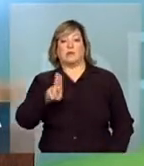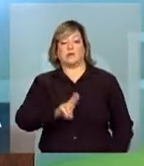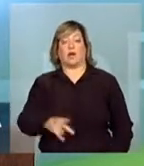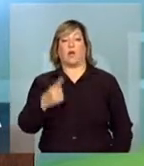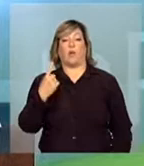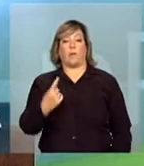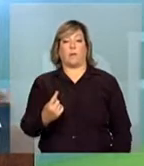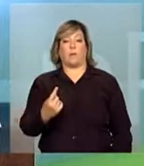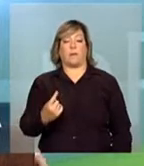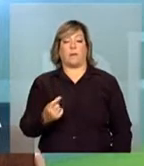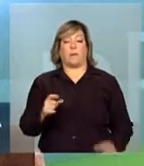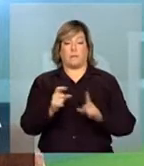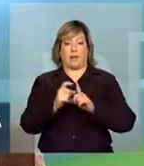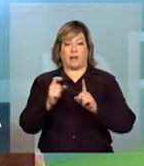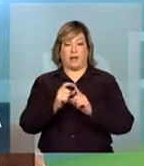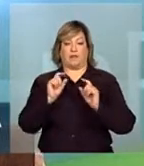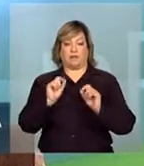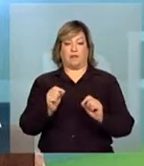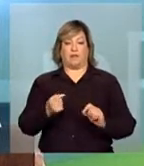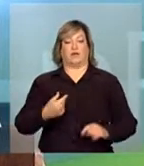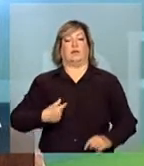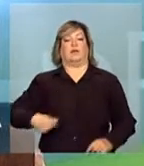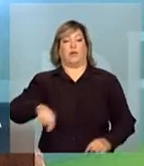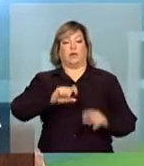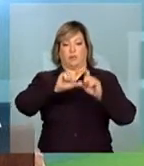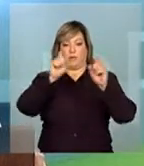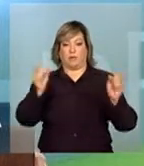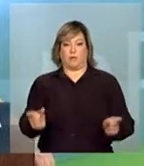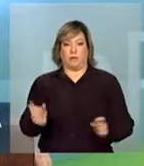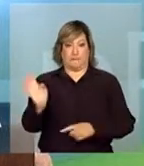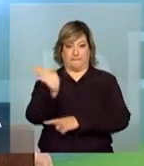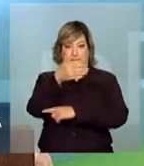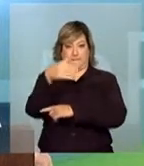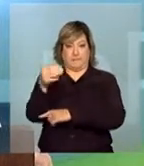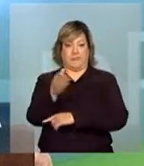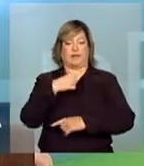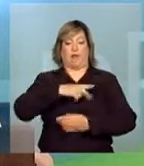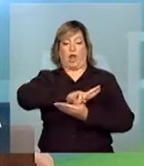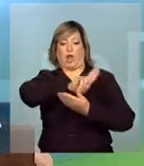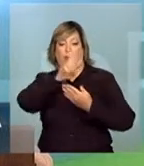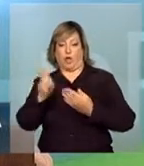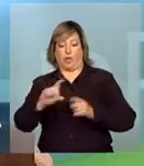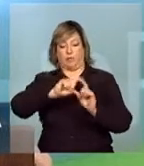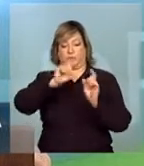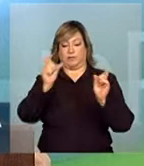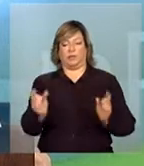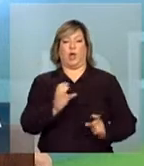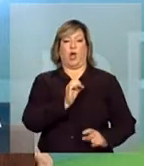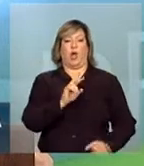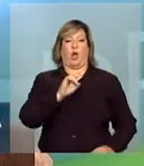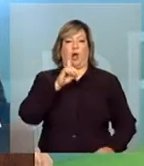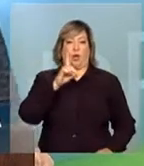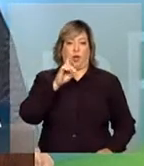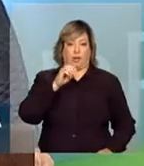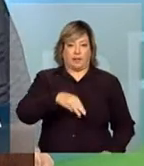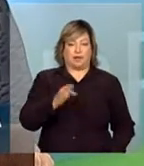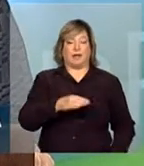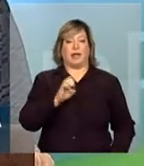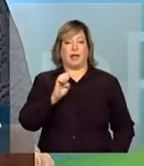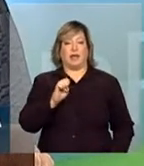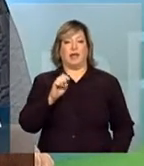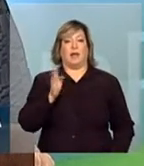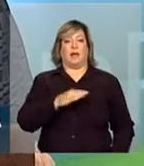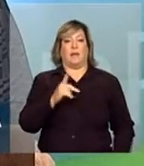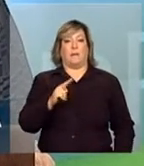bandeira. Lá na nossa bandeira está escrito ordem e progresso. Eu estou falando do